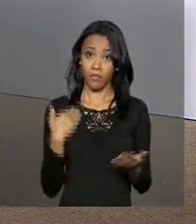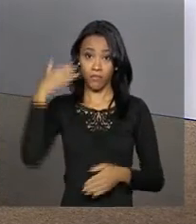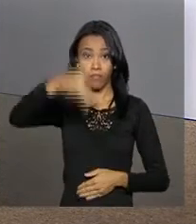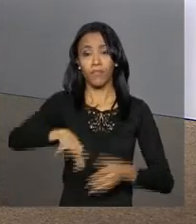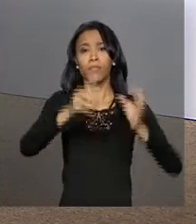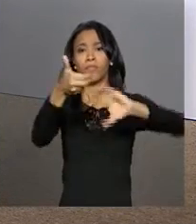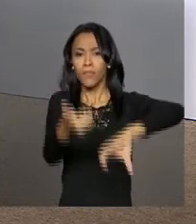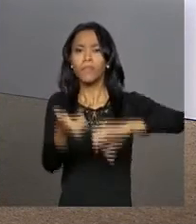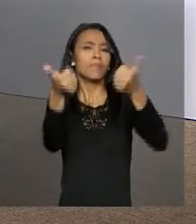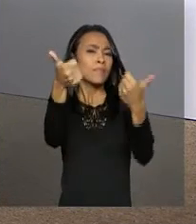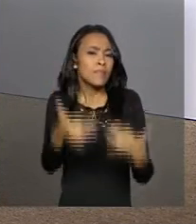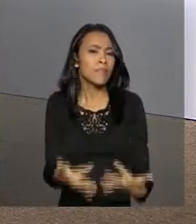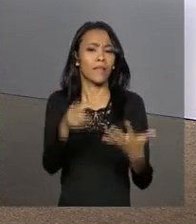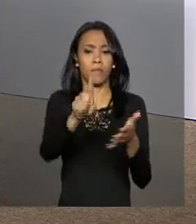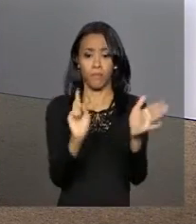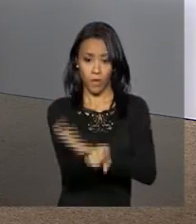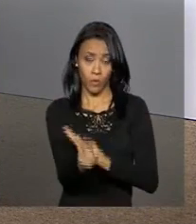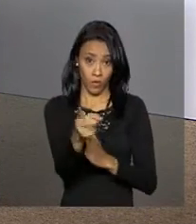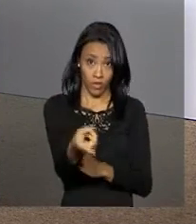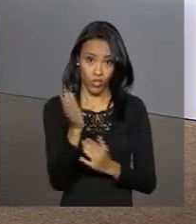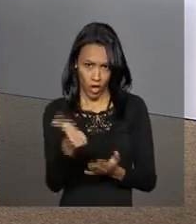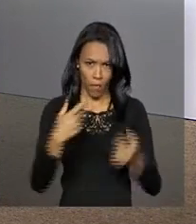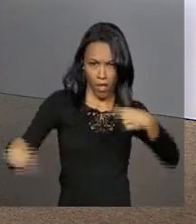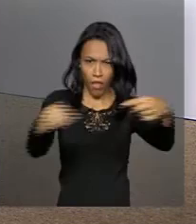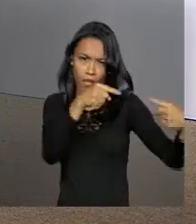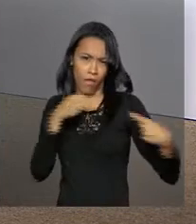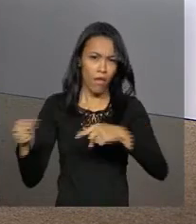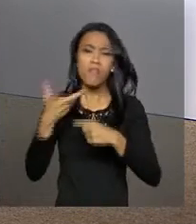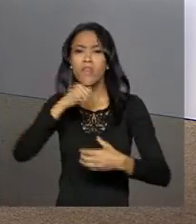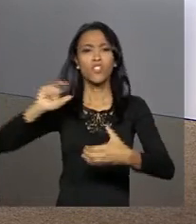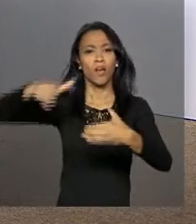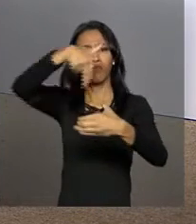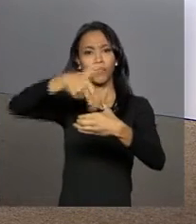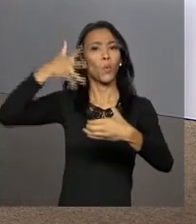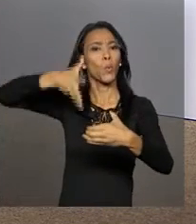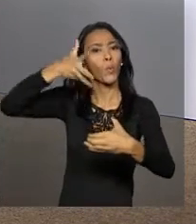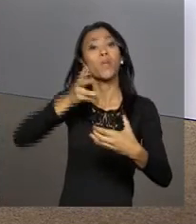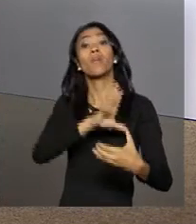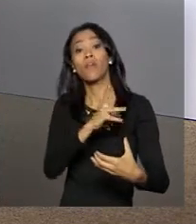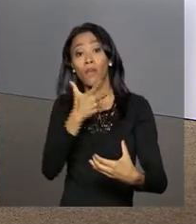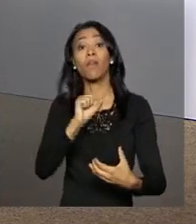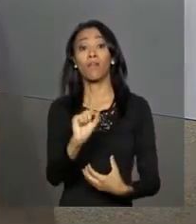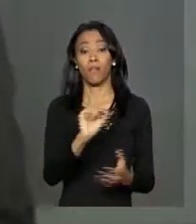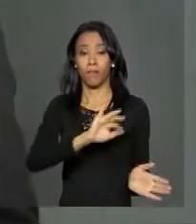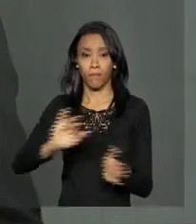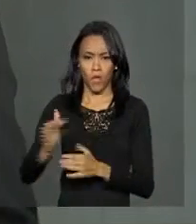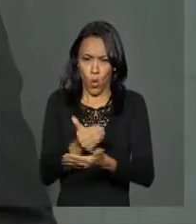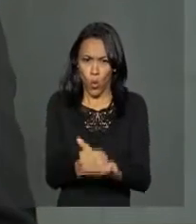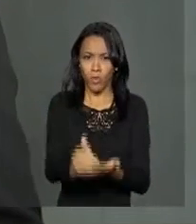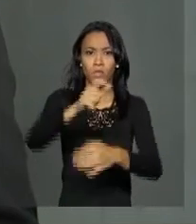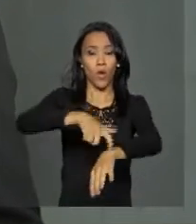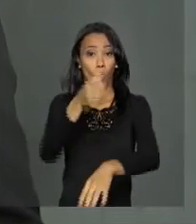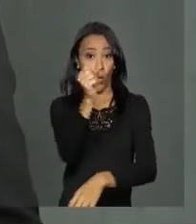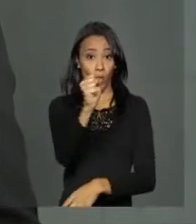vivo traz as informações. Ney, os debates já começaram, bom, quem já falou aí na tribuna? Oi Aline, a sessão começou às 8 horas